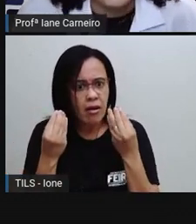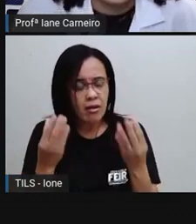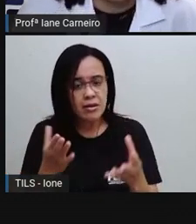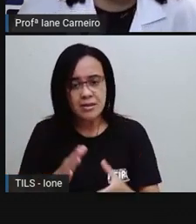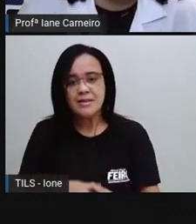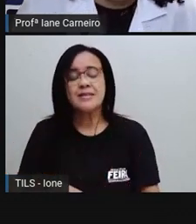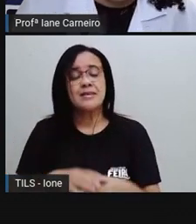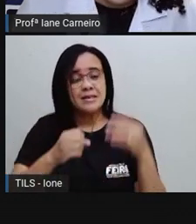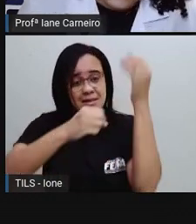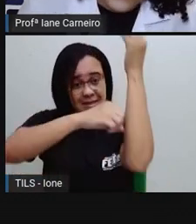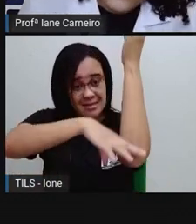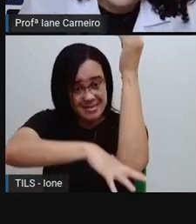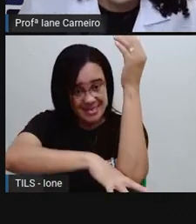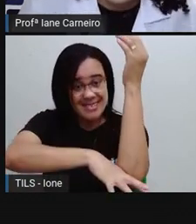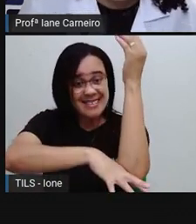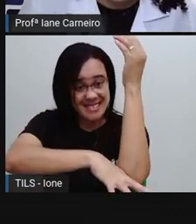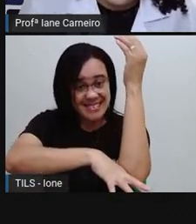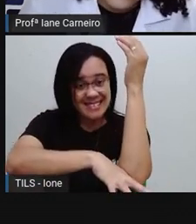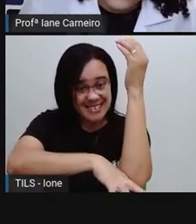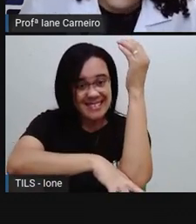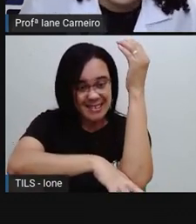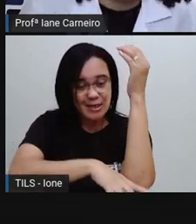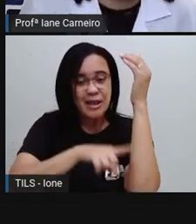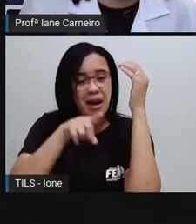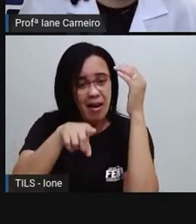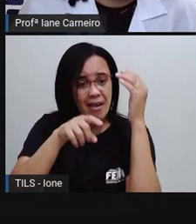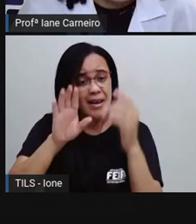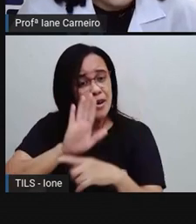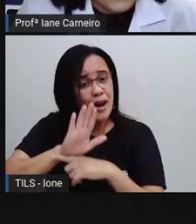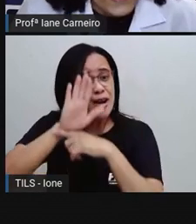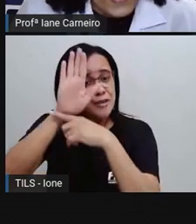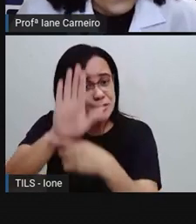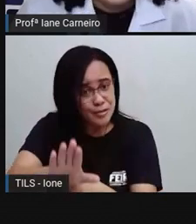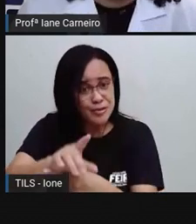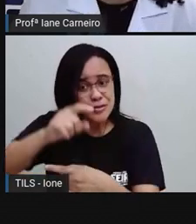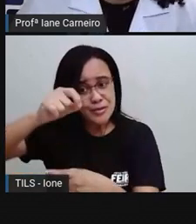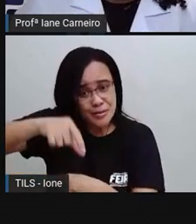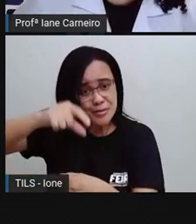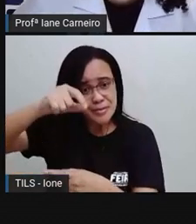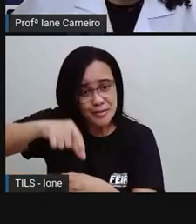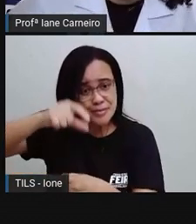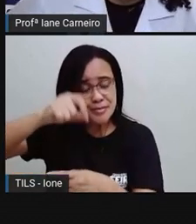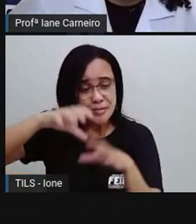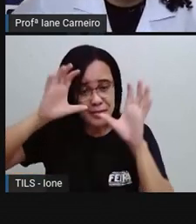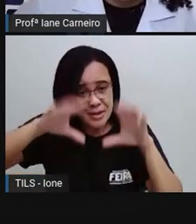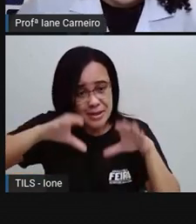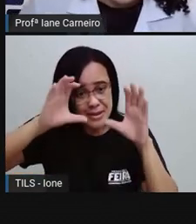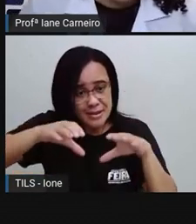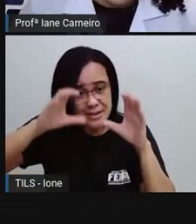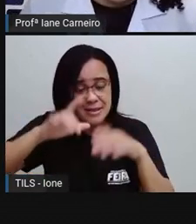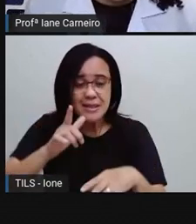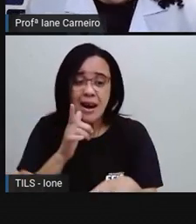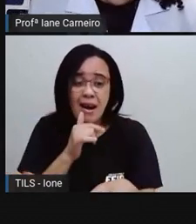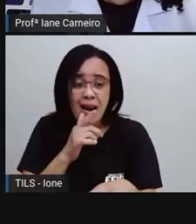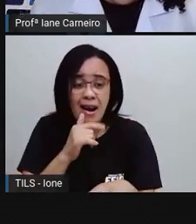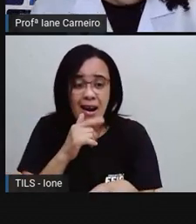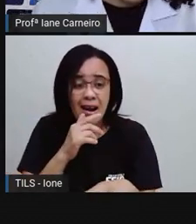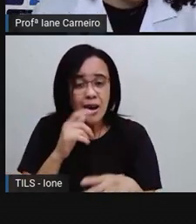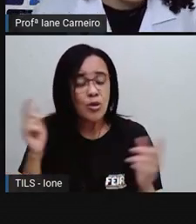continuou. É com a sua ajuda, molhando a terra, que eu consigo fazer o meu trabalho.